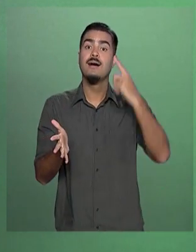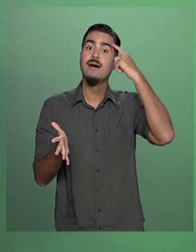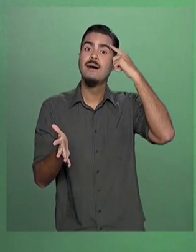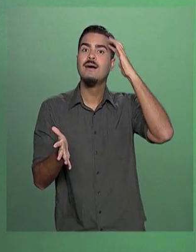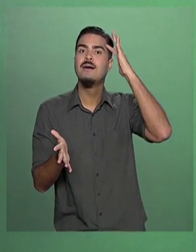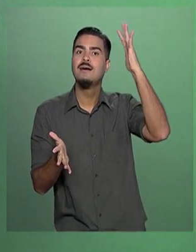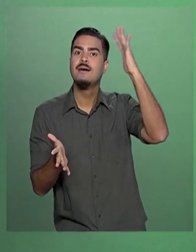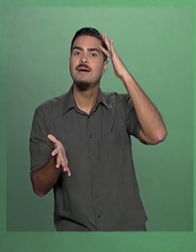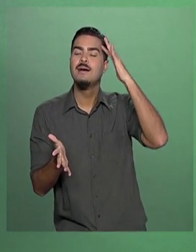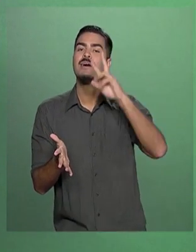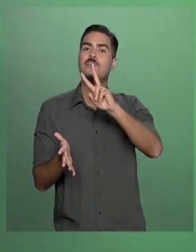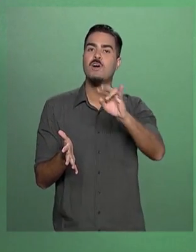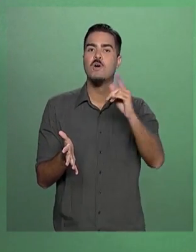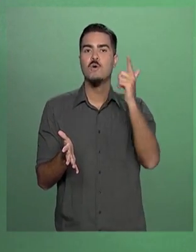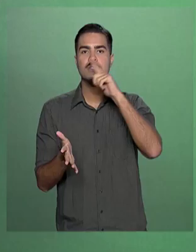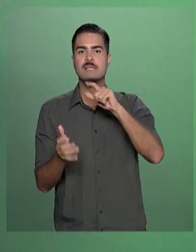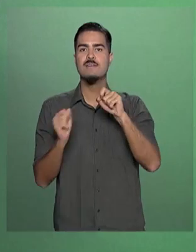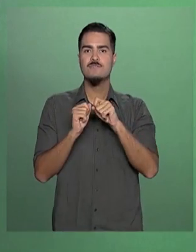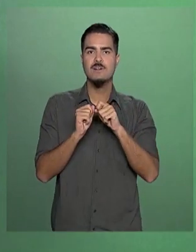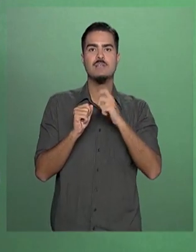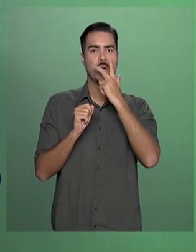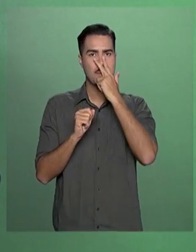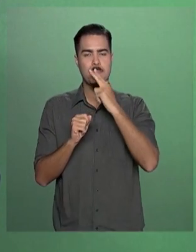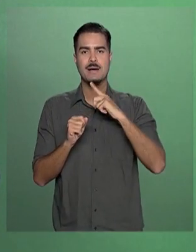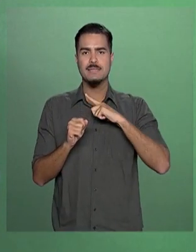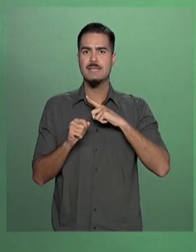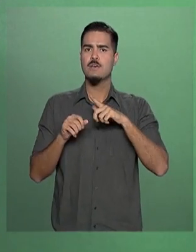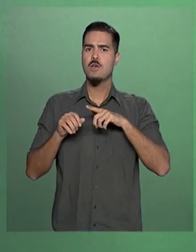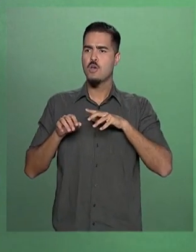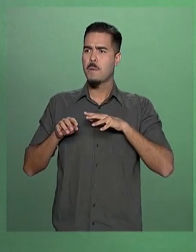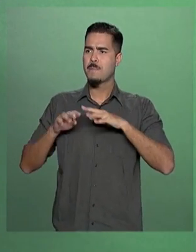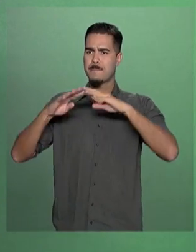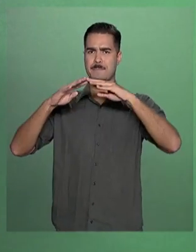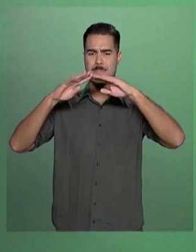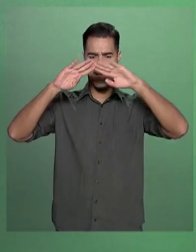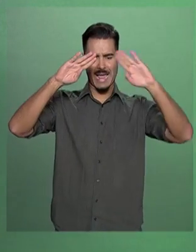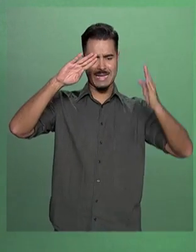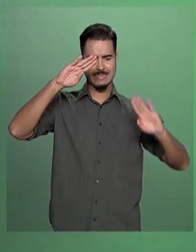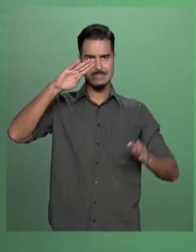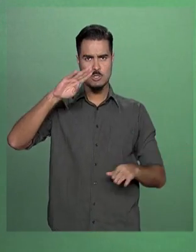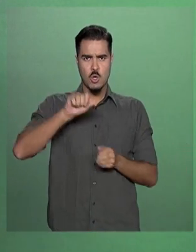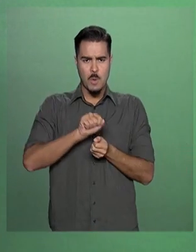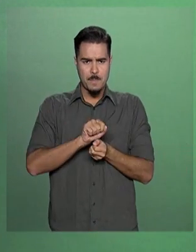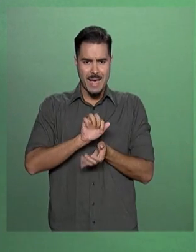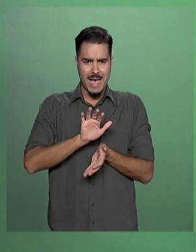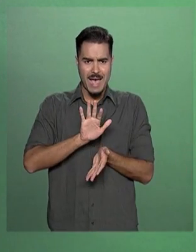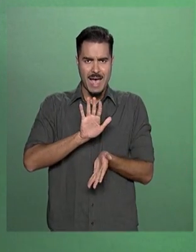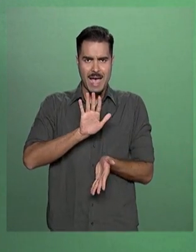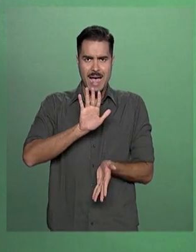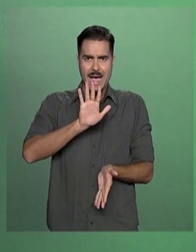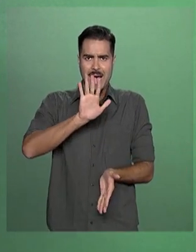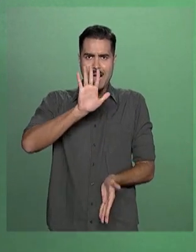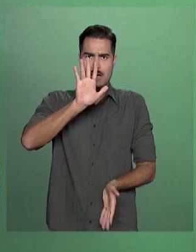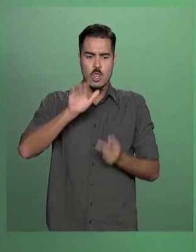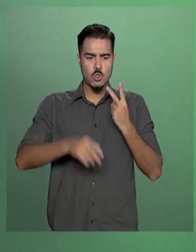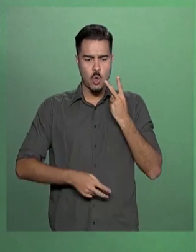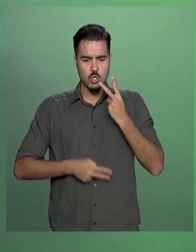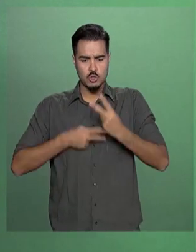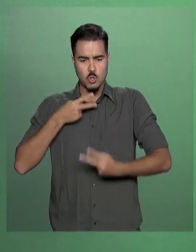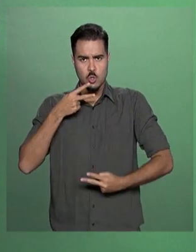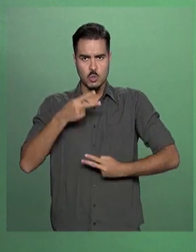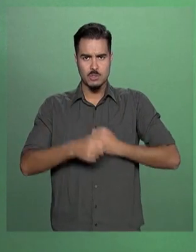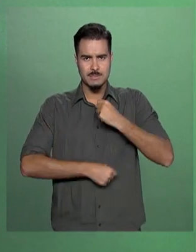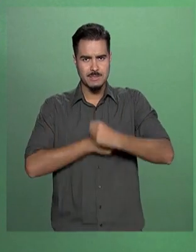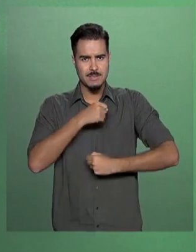nós iríamos construir linhões e linhões a cada dois anos. Eu acho que não precisa nós sermos profundamente